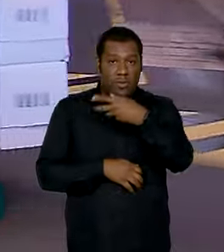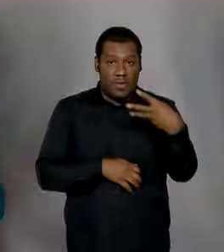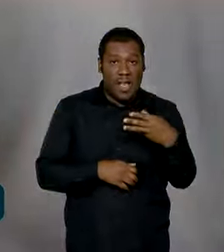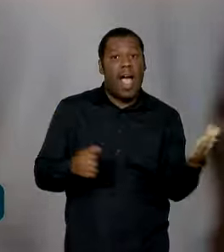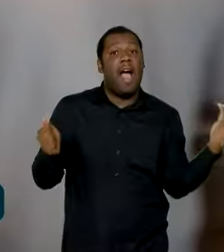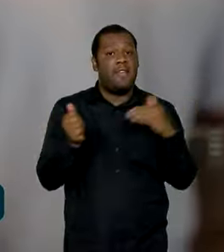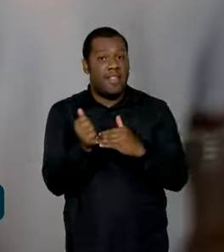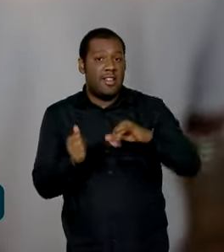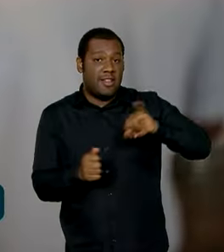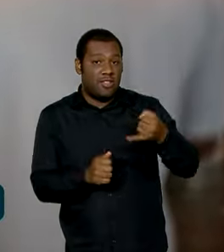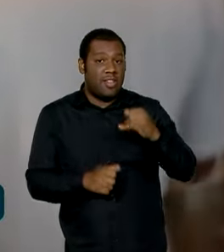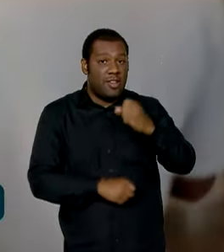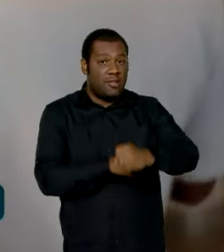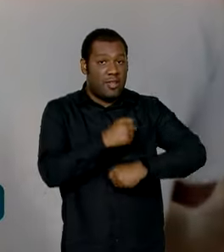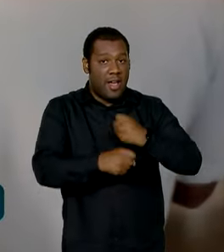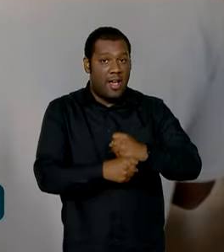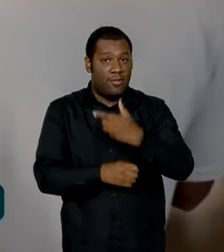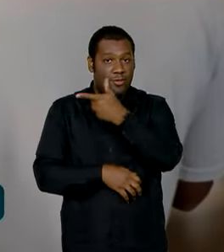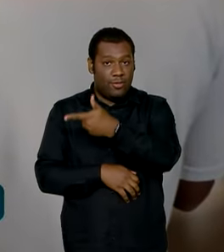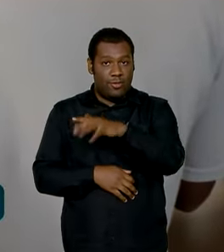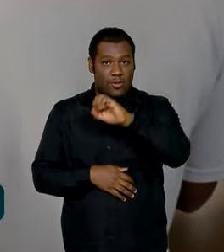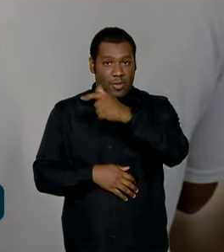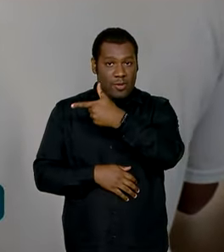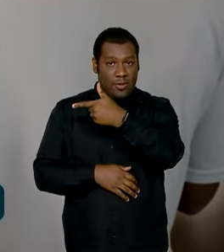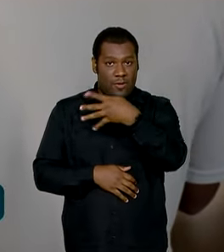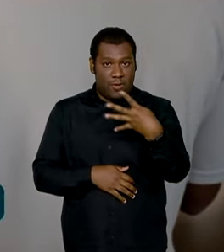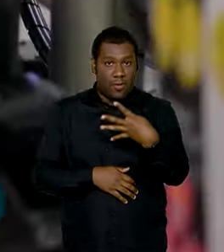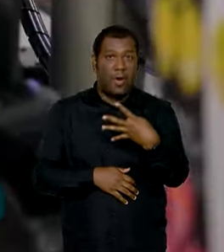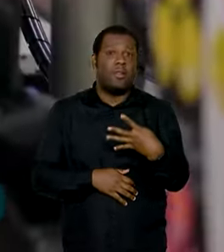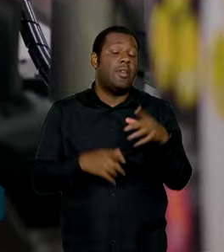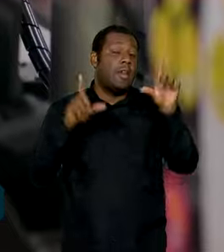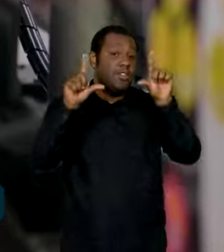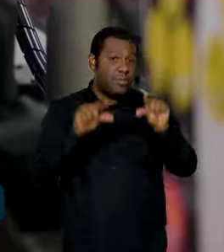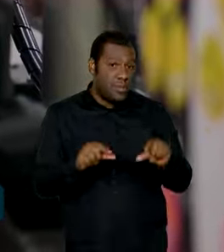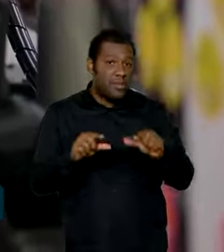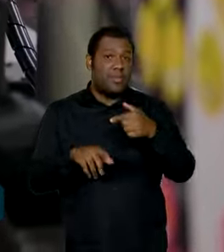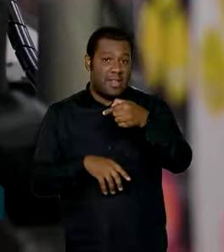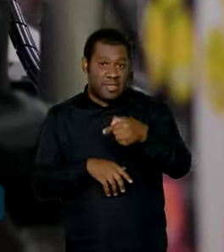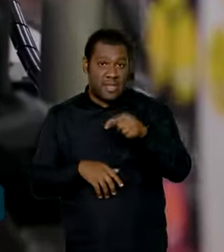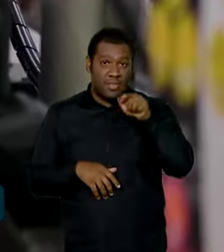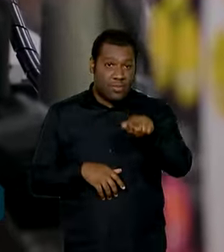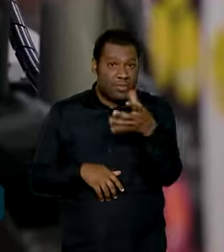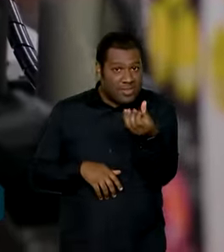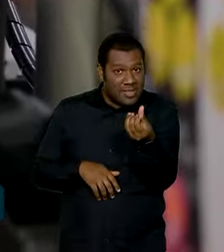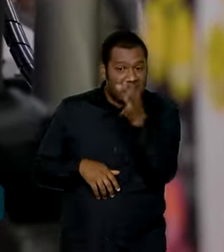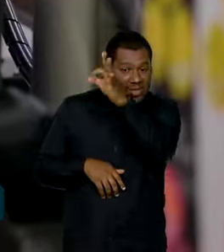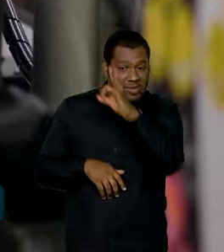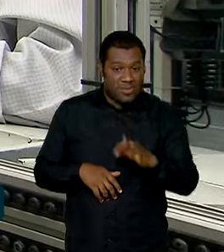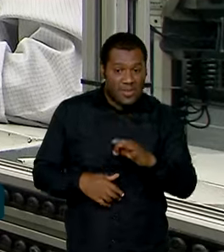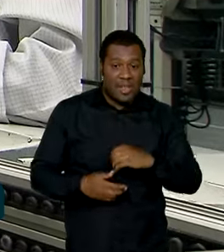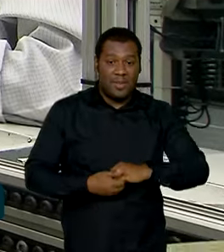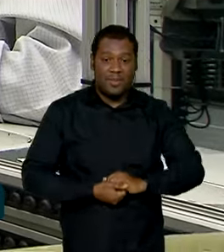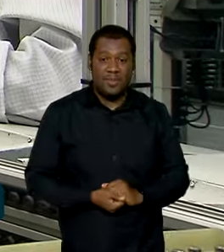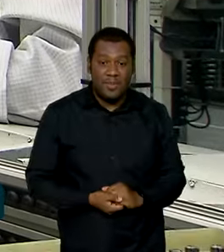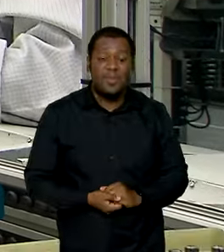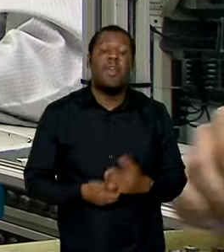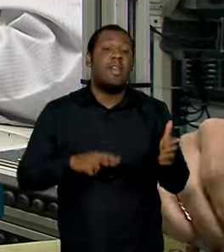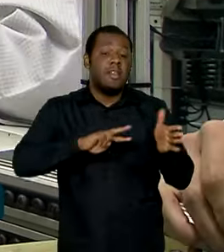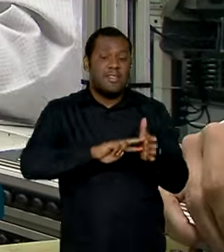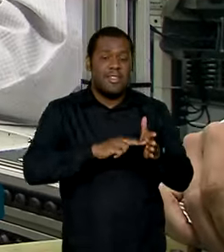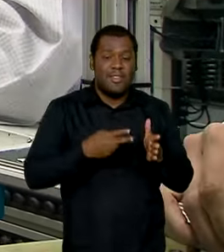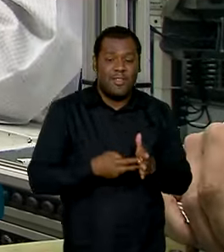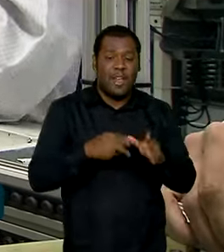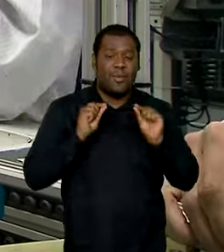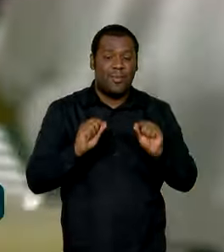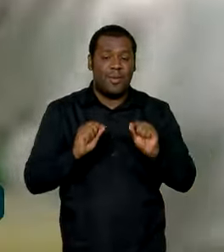2024 ficou em 7,6%, a mesma do trimestre imediatamente anterior. Isso significa